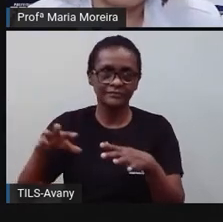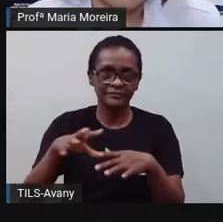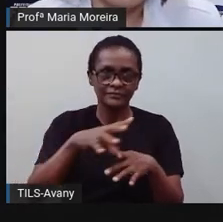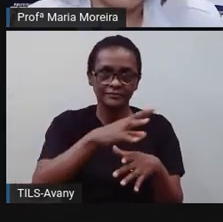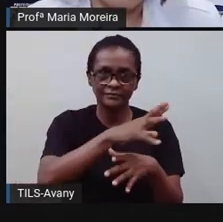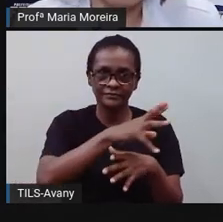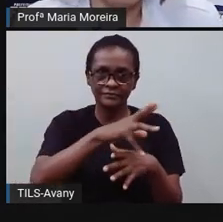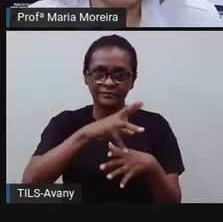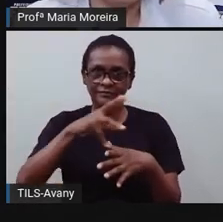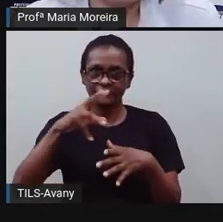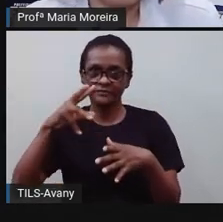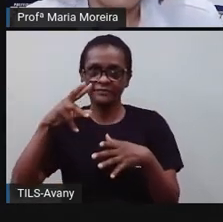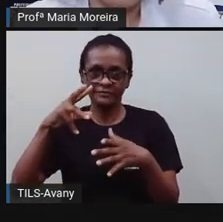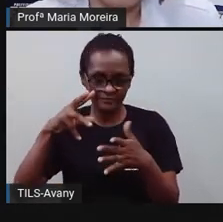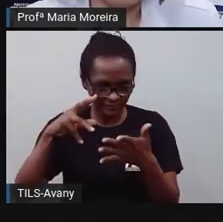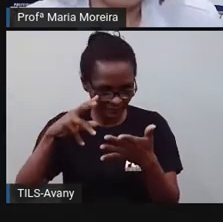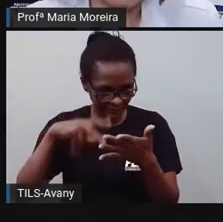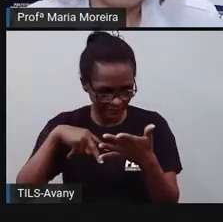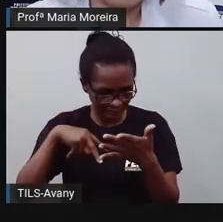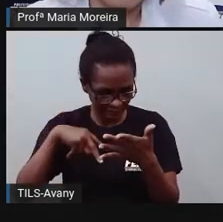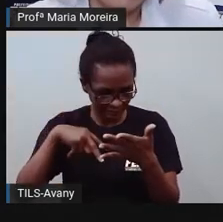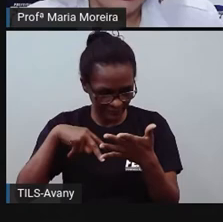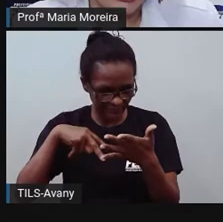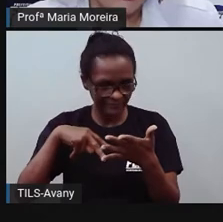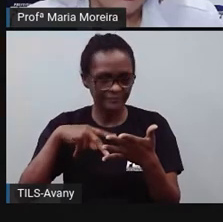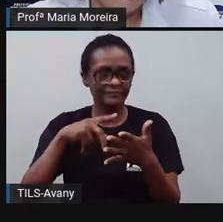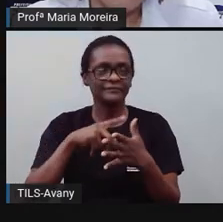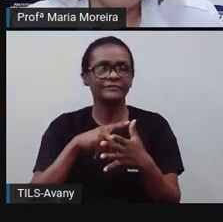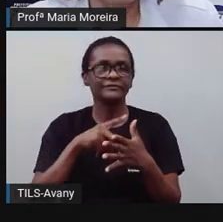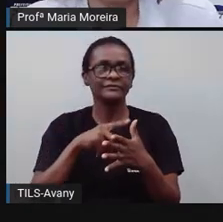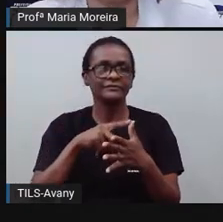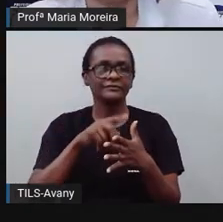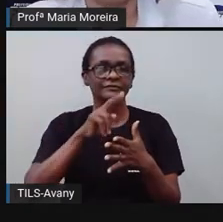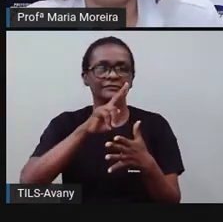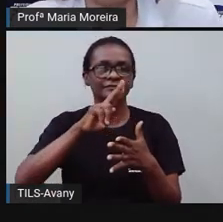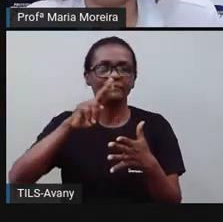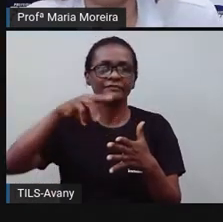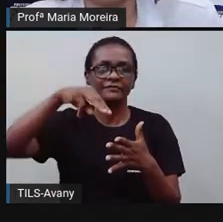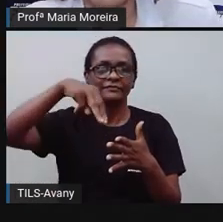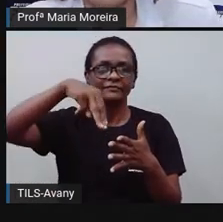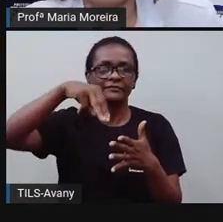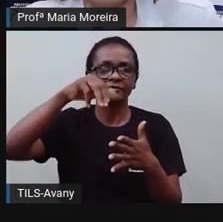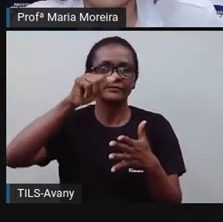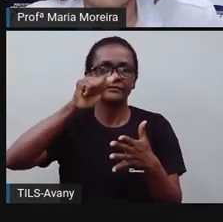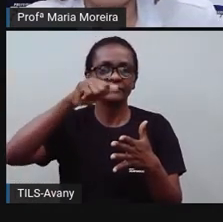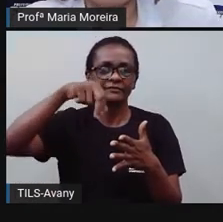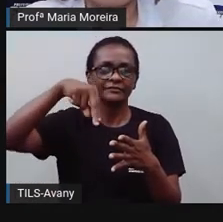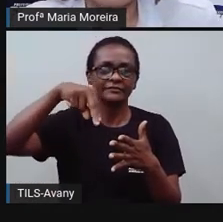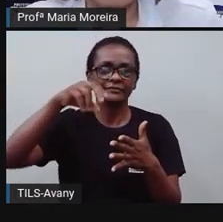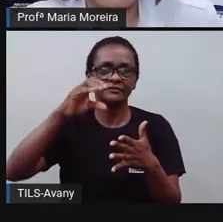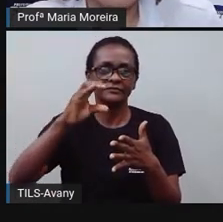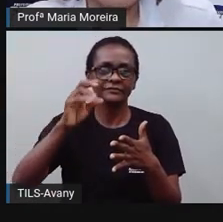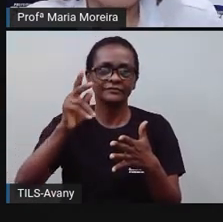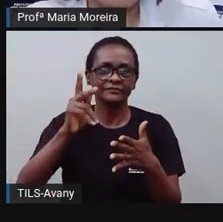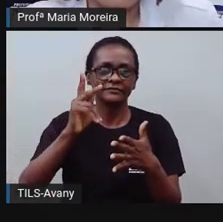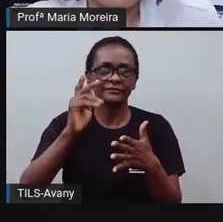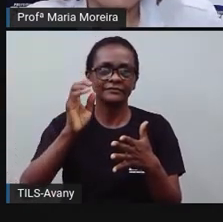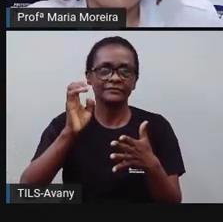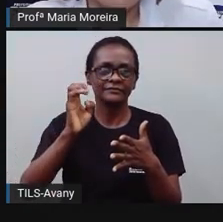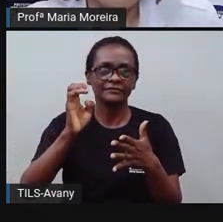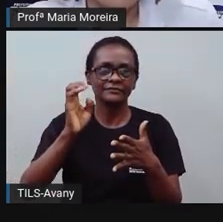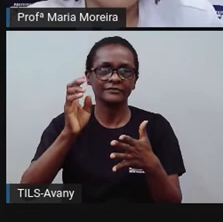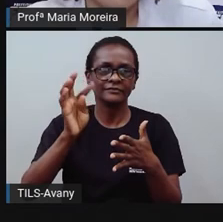a notícia. Essa é a manchete, é o título da manchete. E o, olha, É a primeira parte de uma